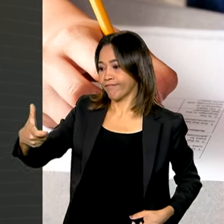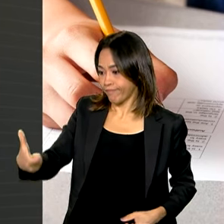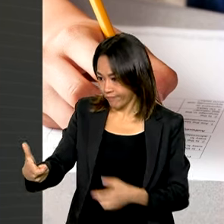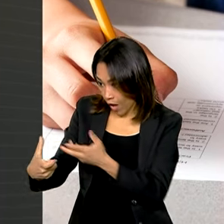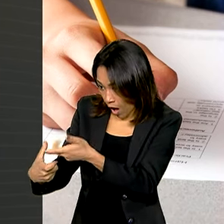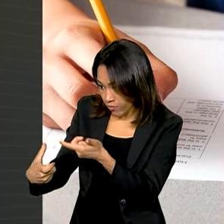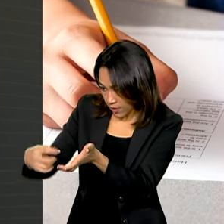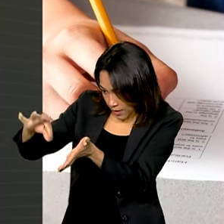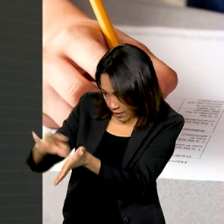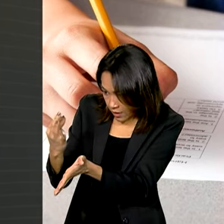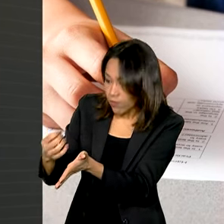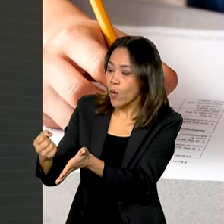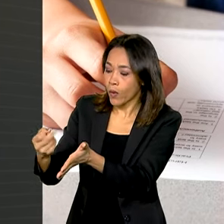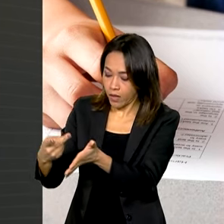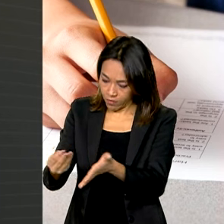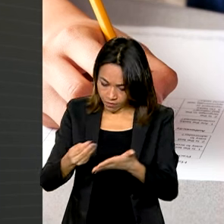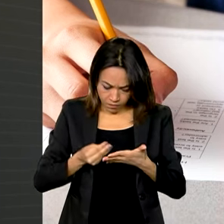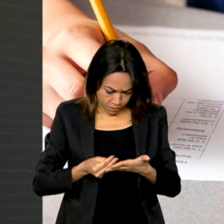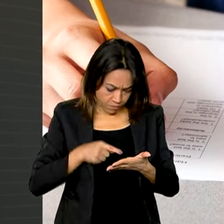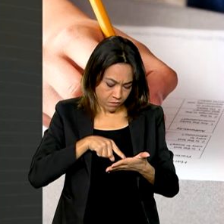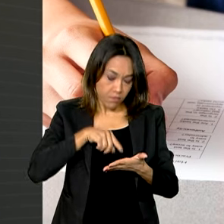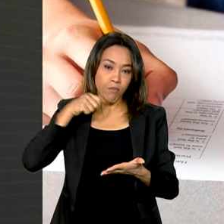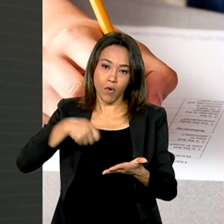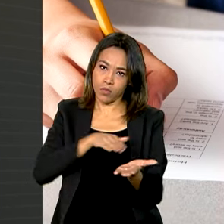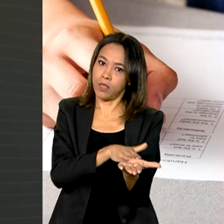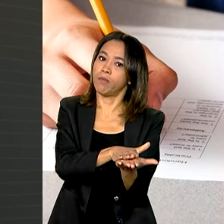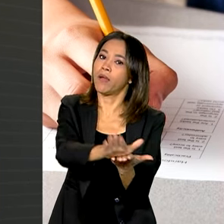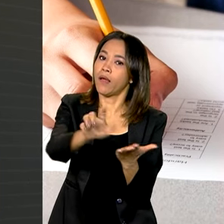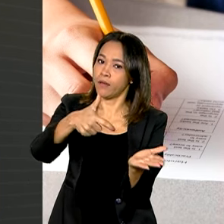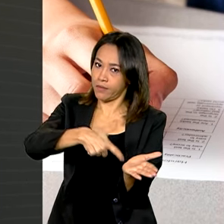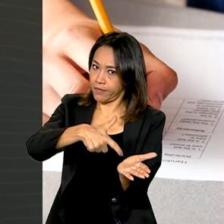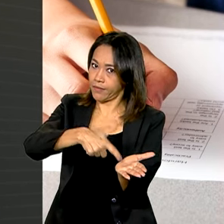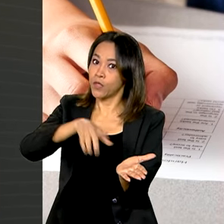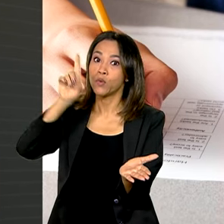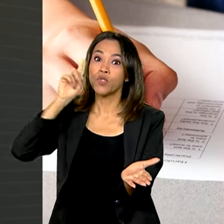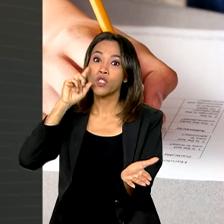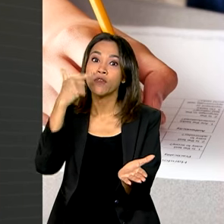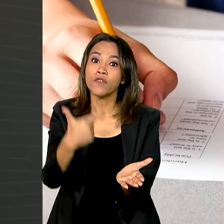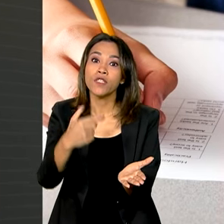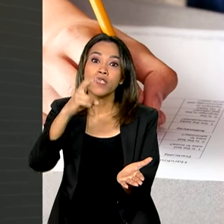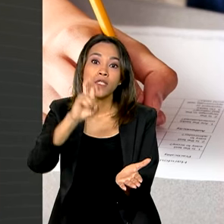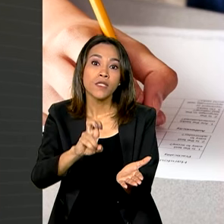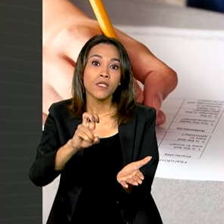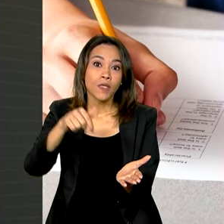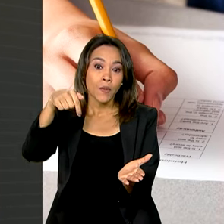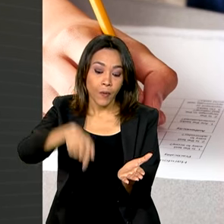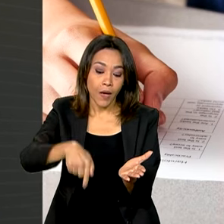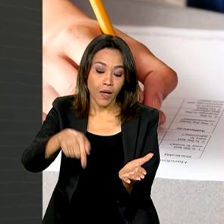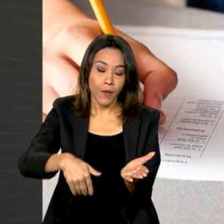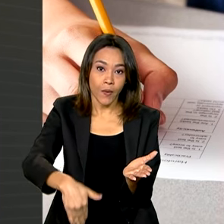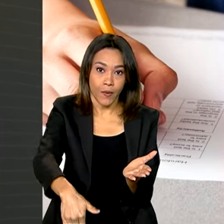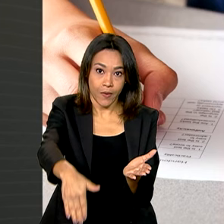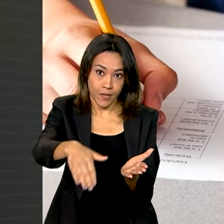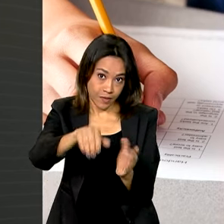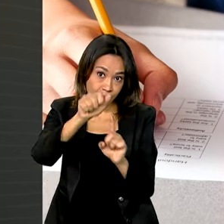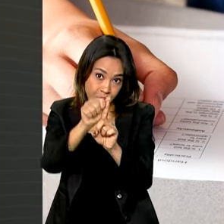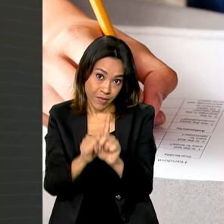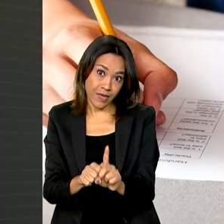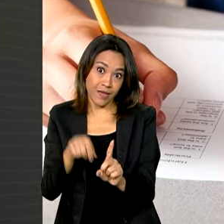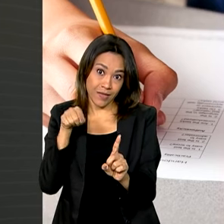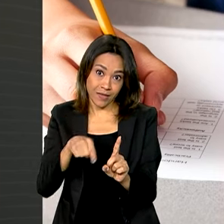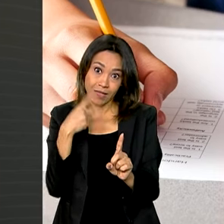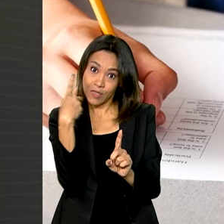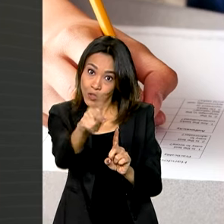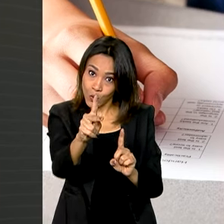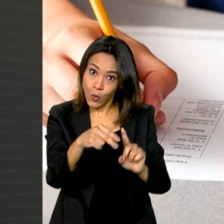inscrição, que poderá ser impresso já a partir do dia 25 do 4, na página do candidato. E